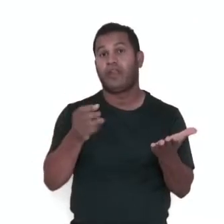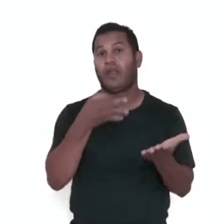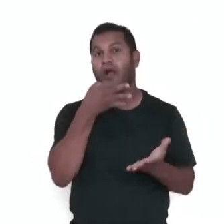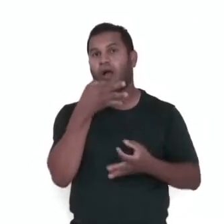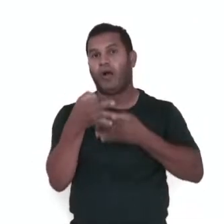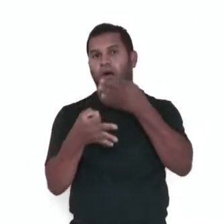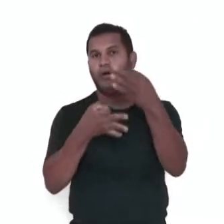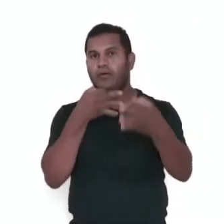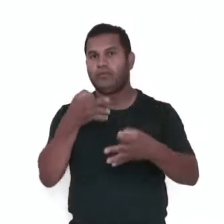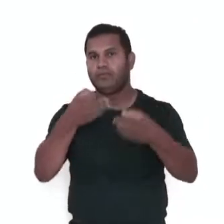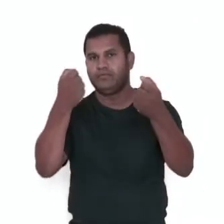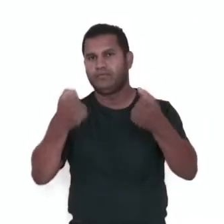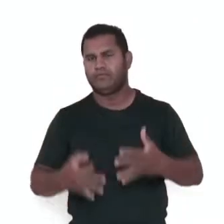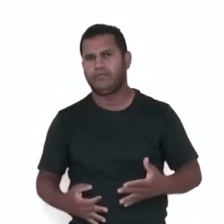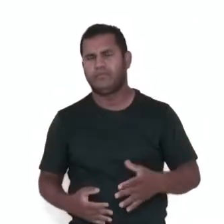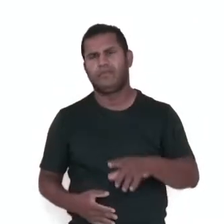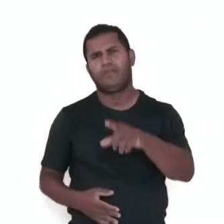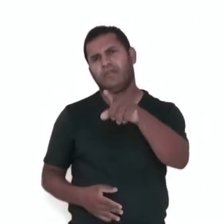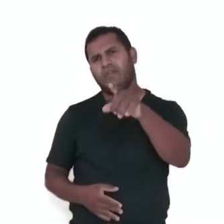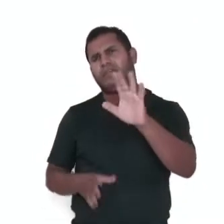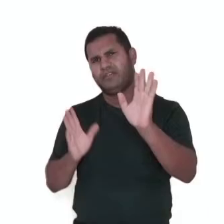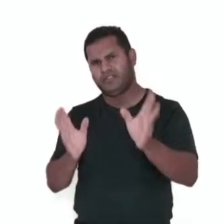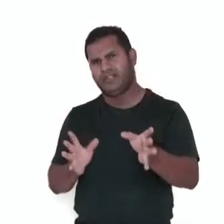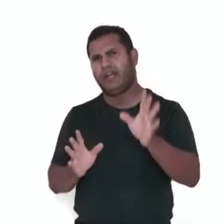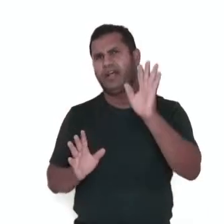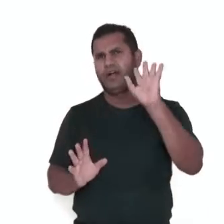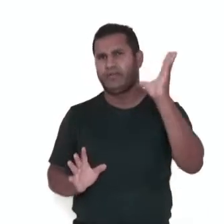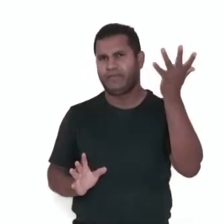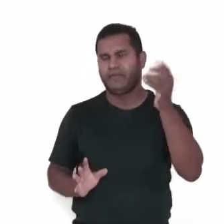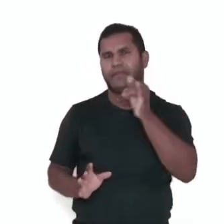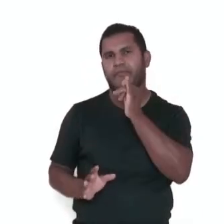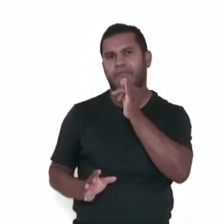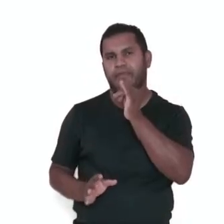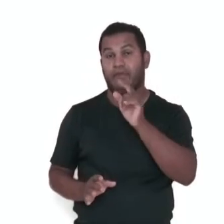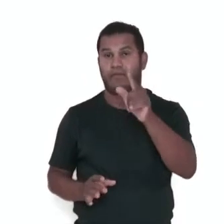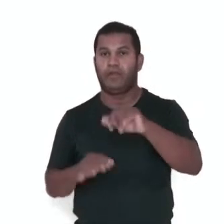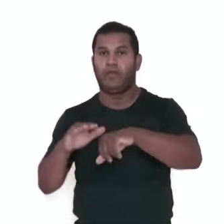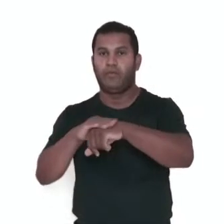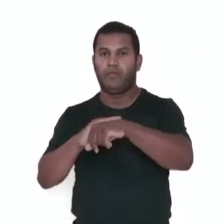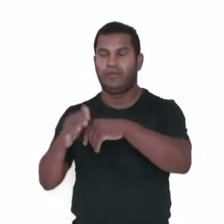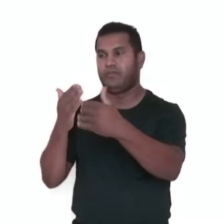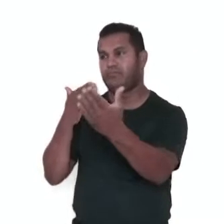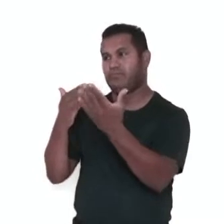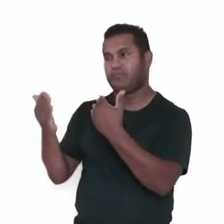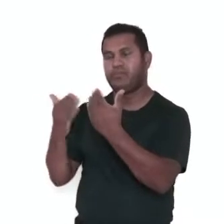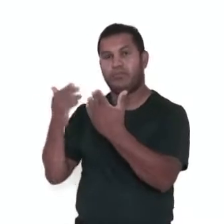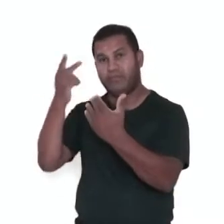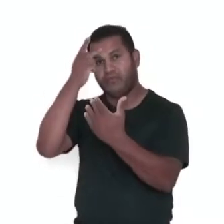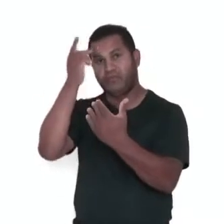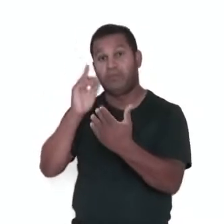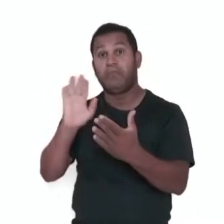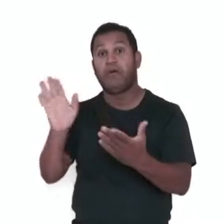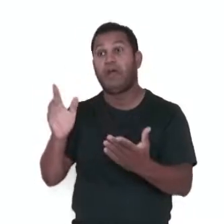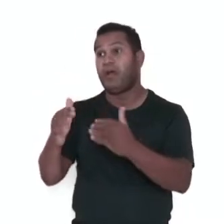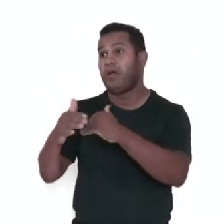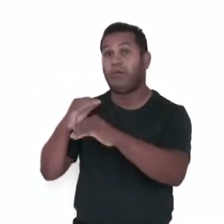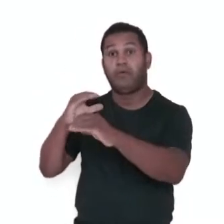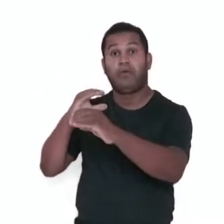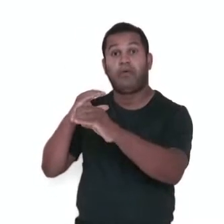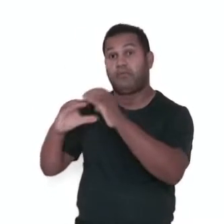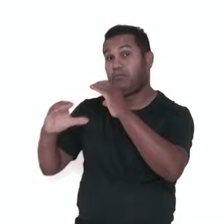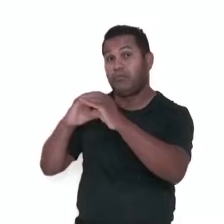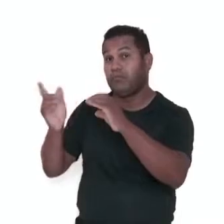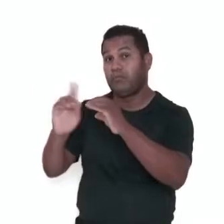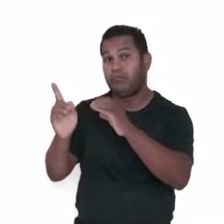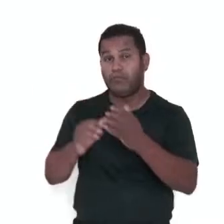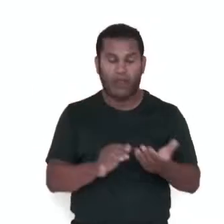atenção em você, pois estava olhando o celular? Como você se sentiu nessa situação? Vamos falar agora sobre um texto que vai tocar